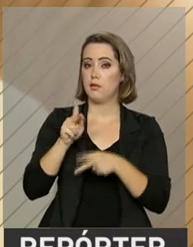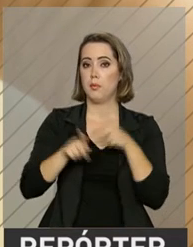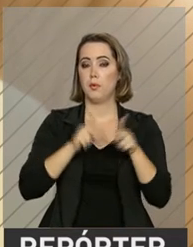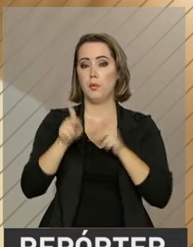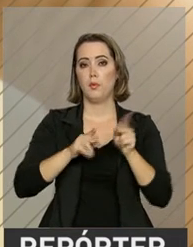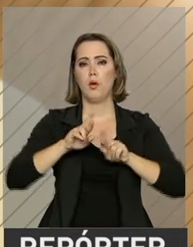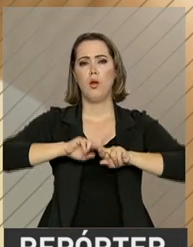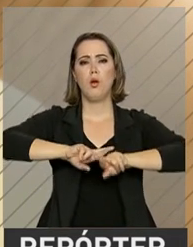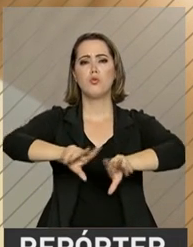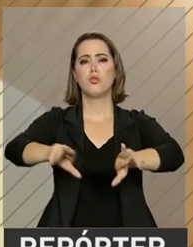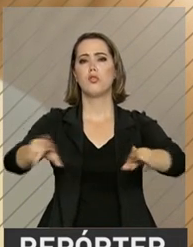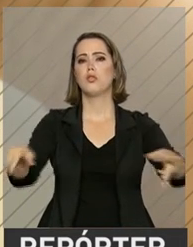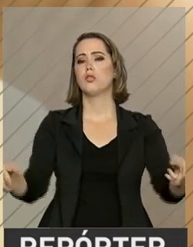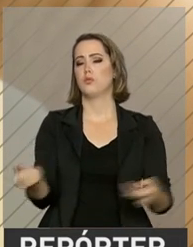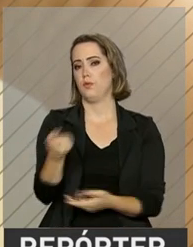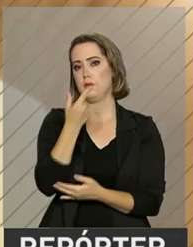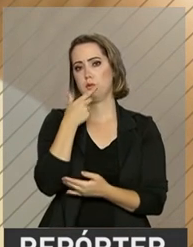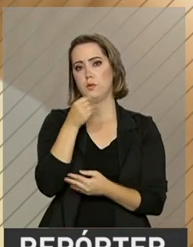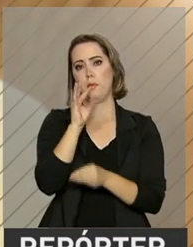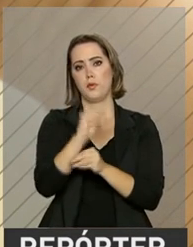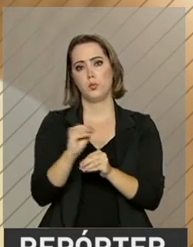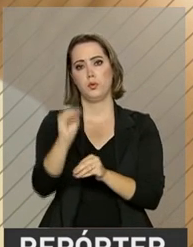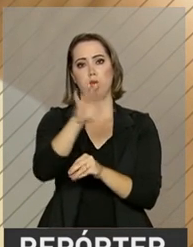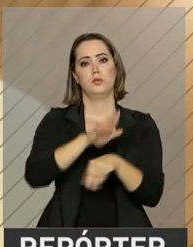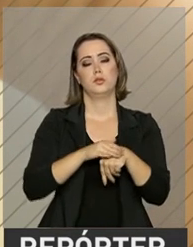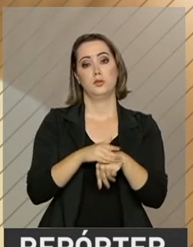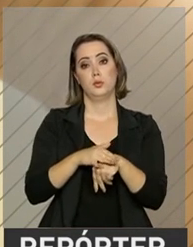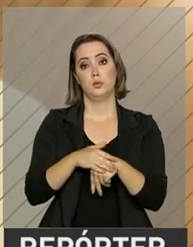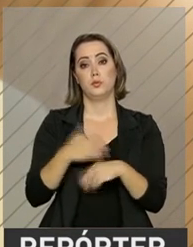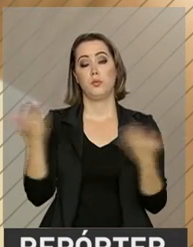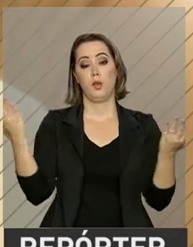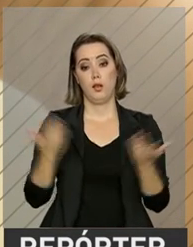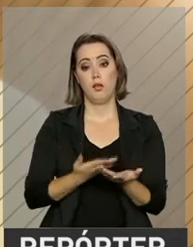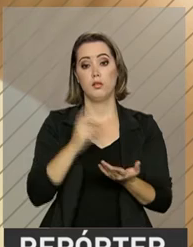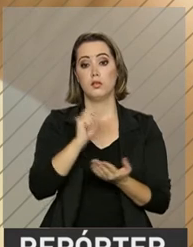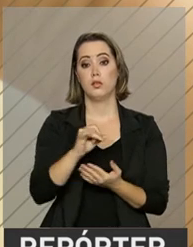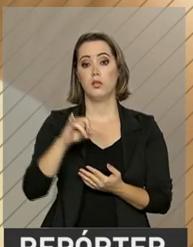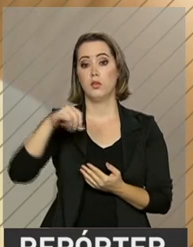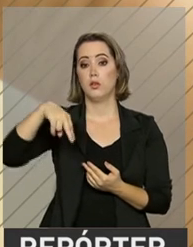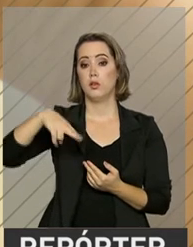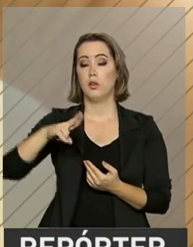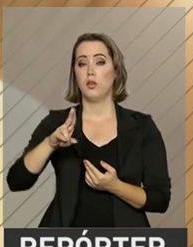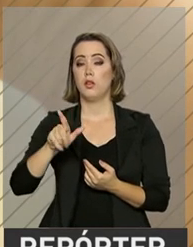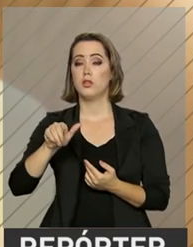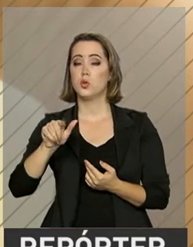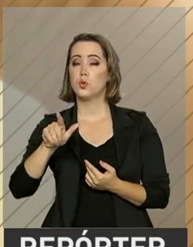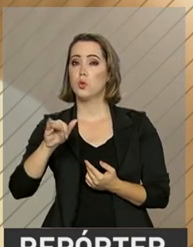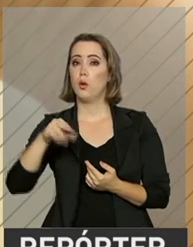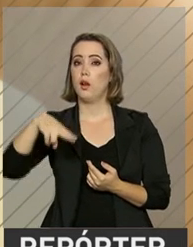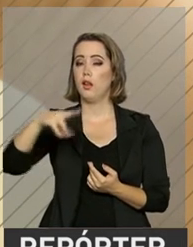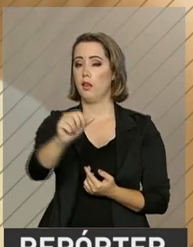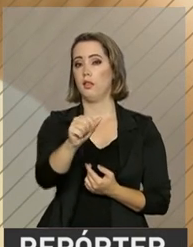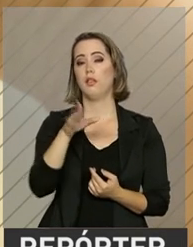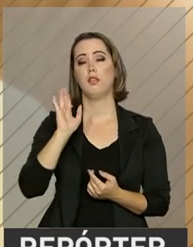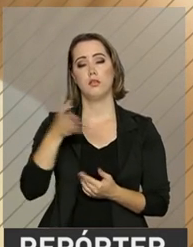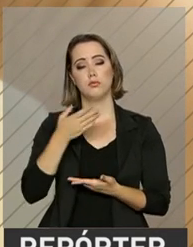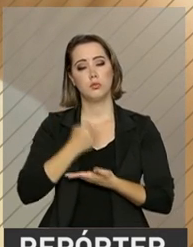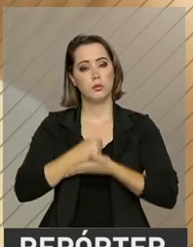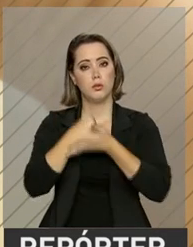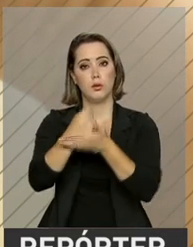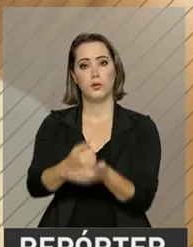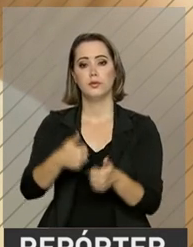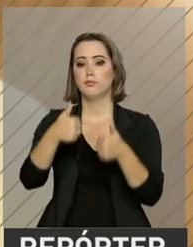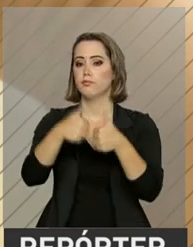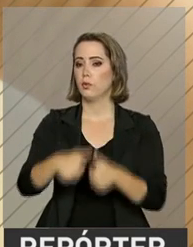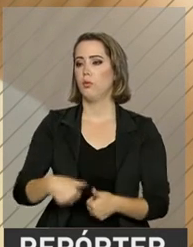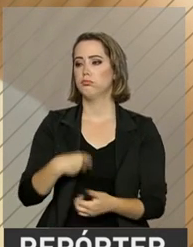reagentes e seringas para o tratamento da doença. Agora, a insulina de ação rápida deverá estar disponível